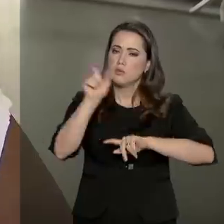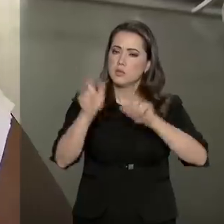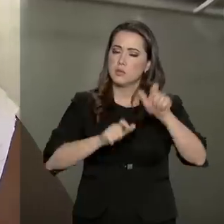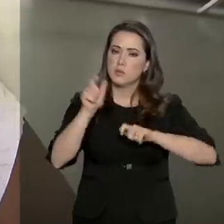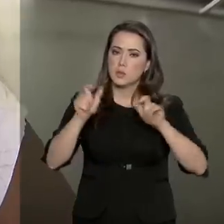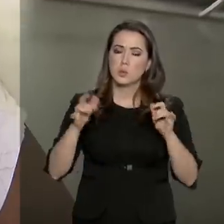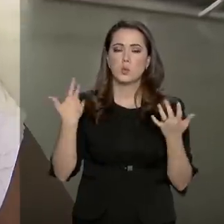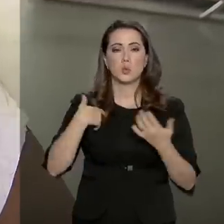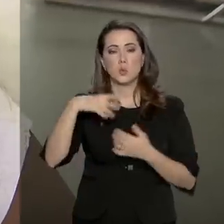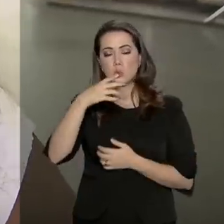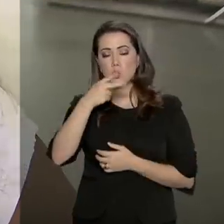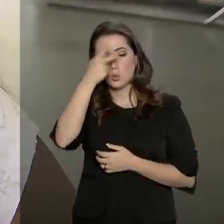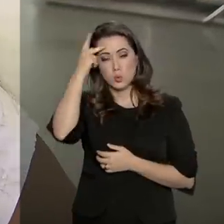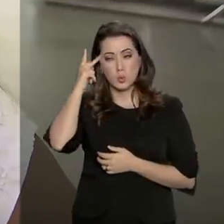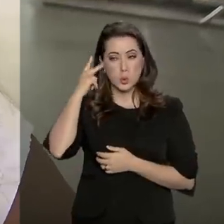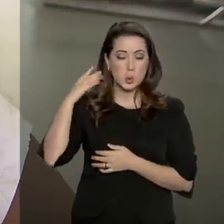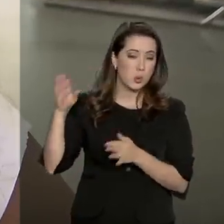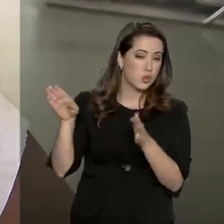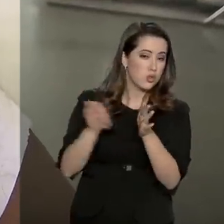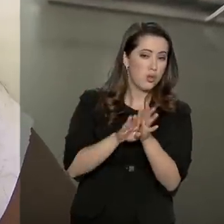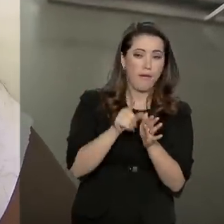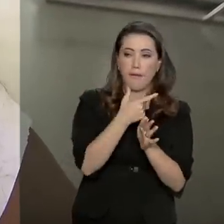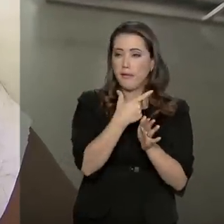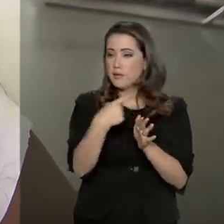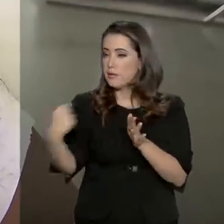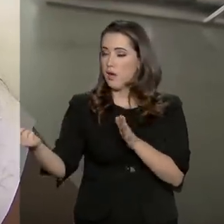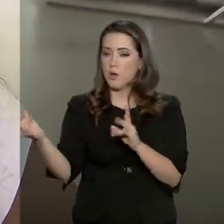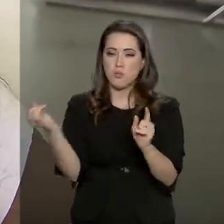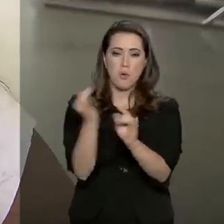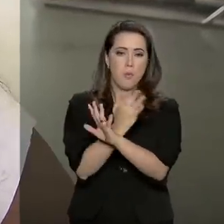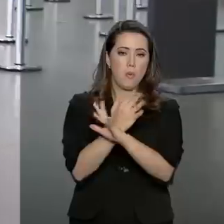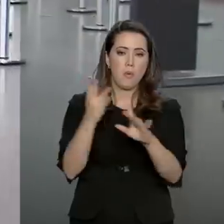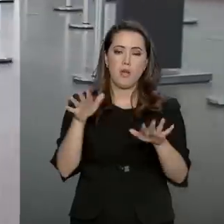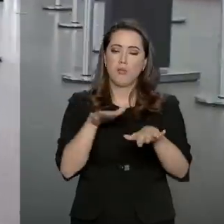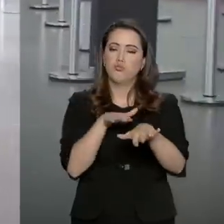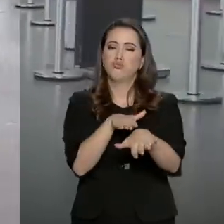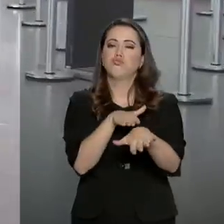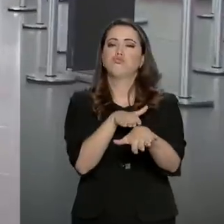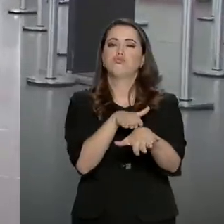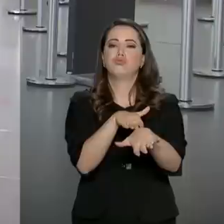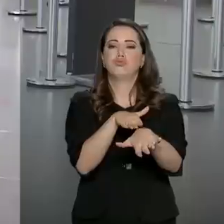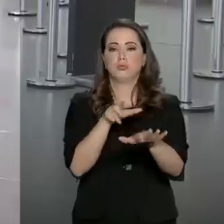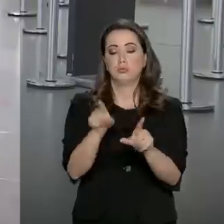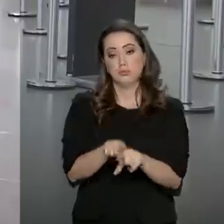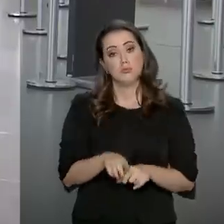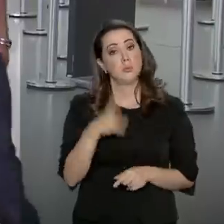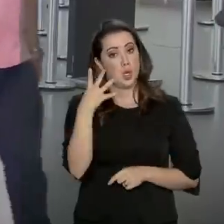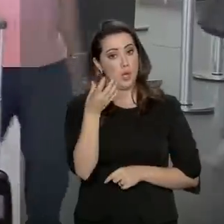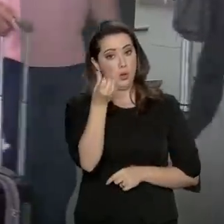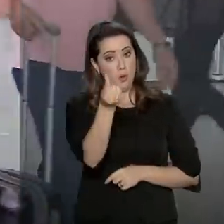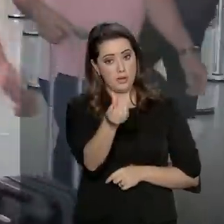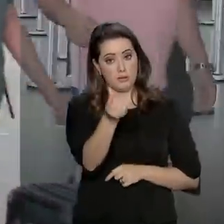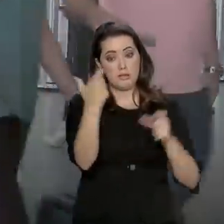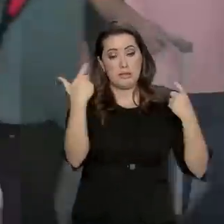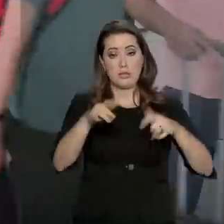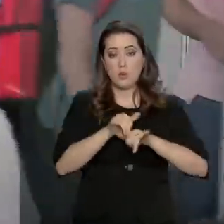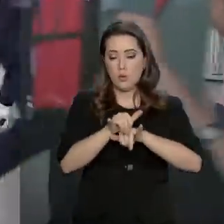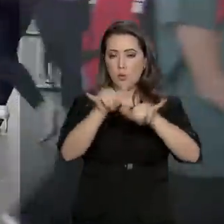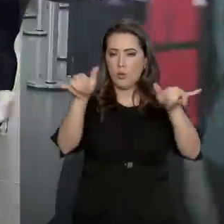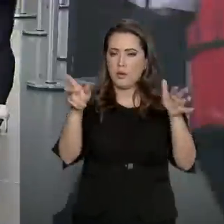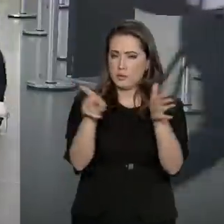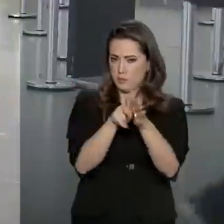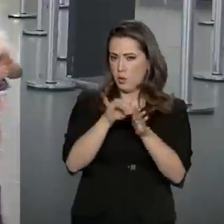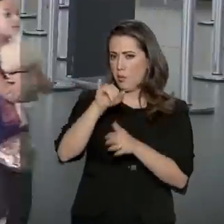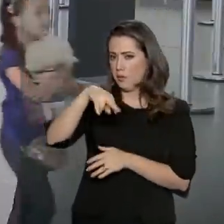trânsito de pessoas para lá e para cá, congestionamento. Nos 46 aeroportos administrados pela